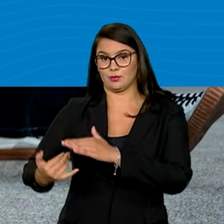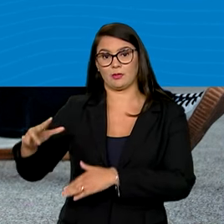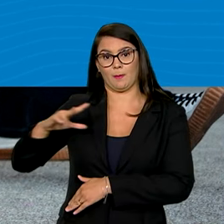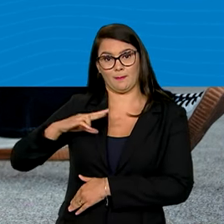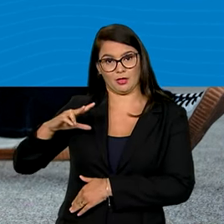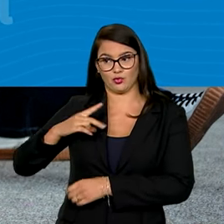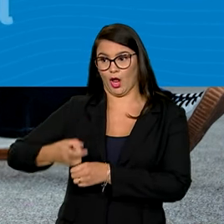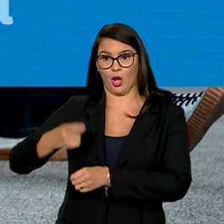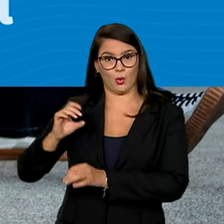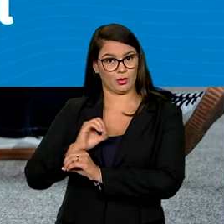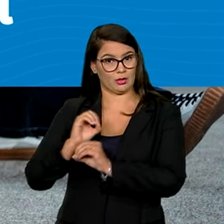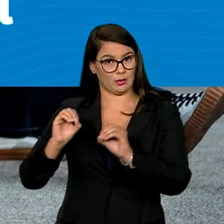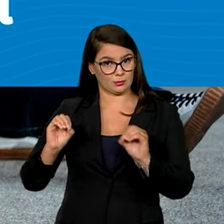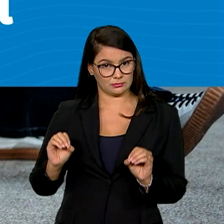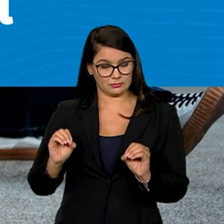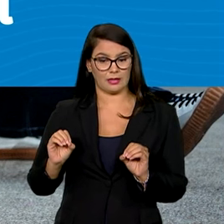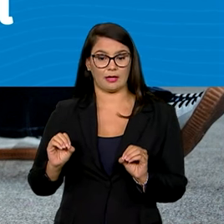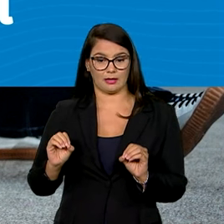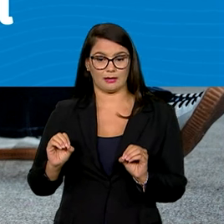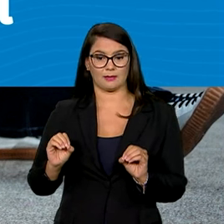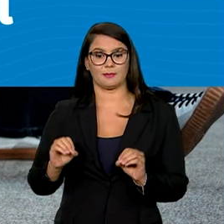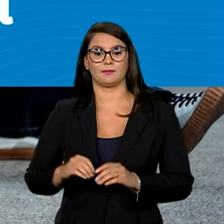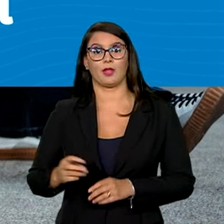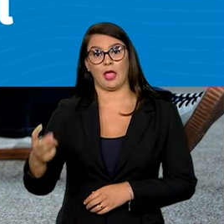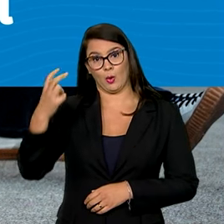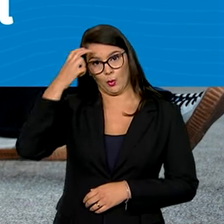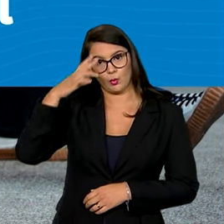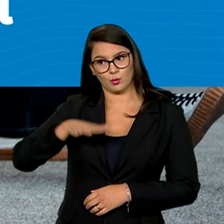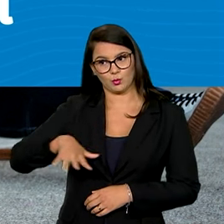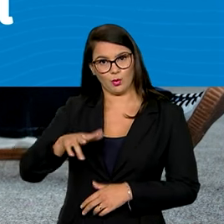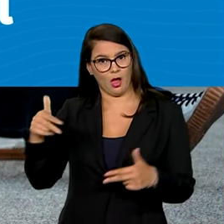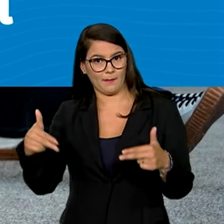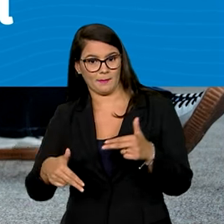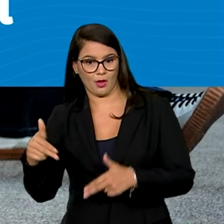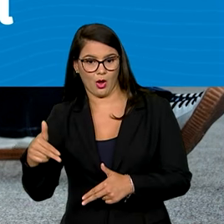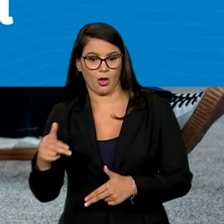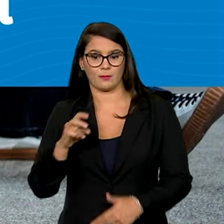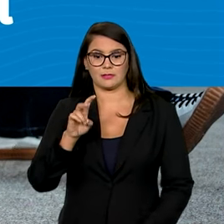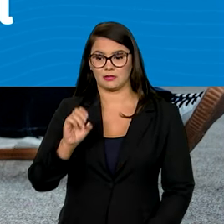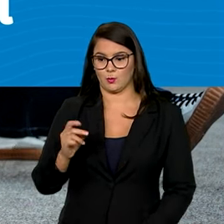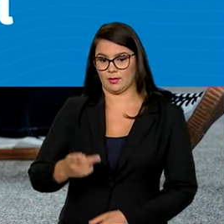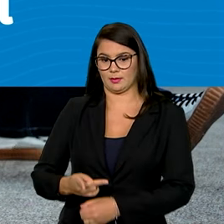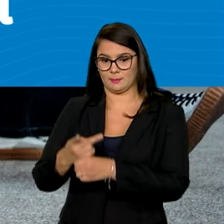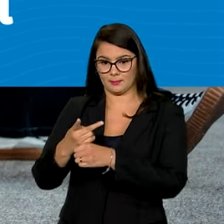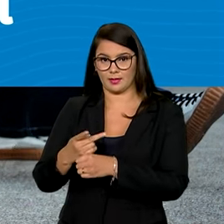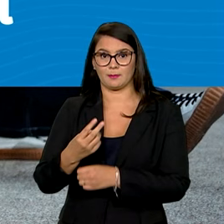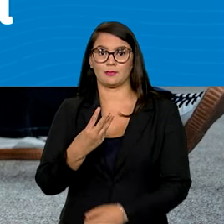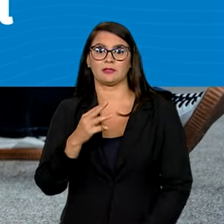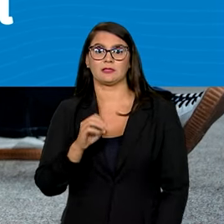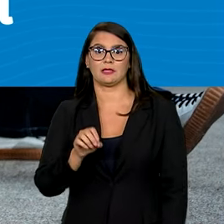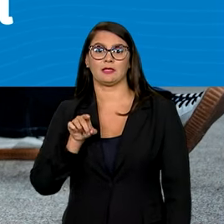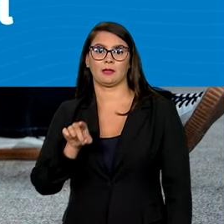sem fins lucrativos de natureza ou finalidade cultural do hip-hop. Com 50 prêmios no valor individual